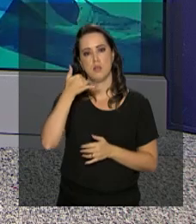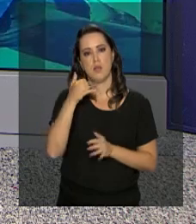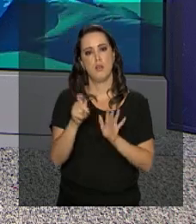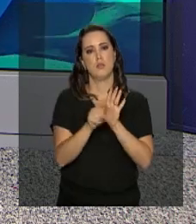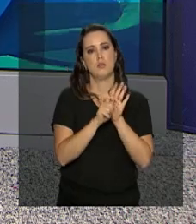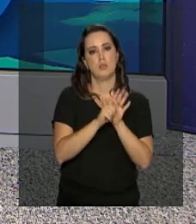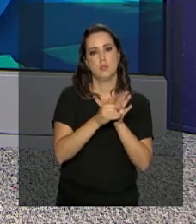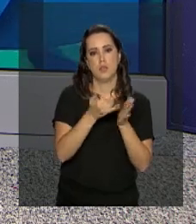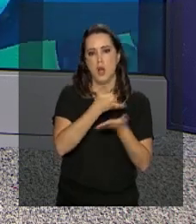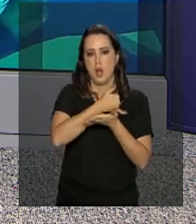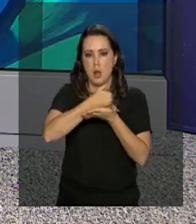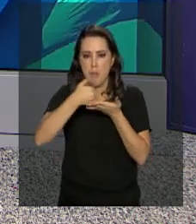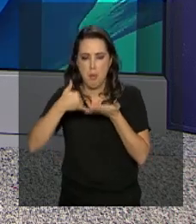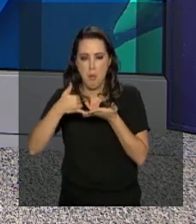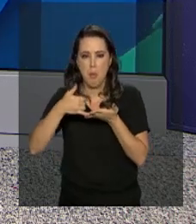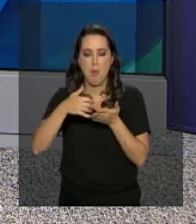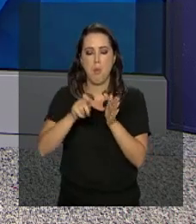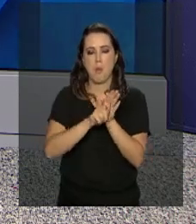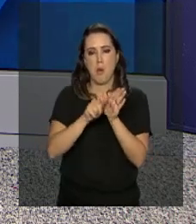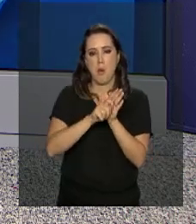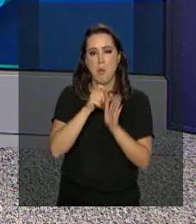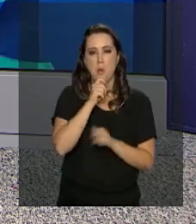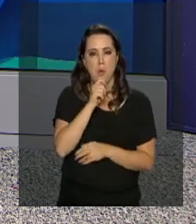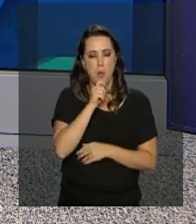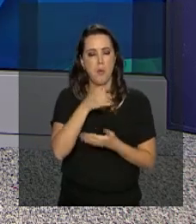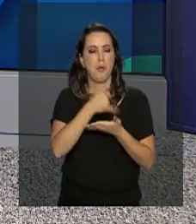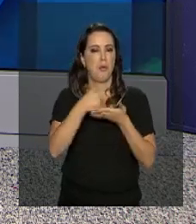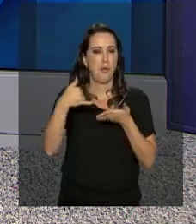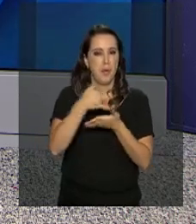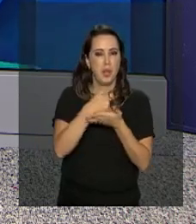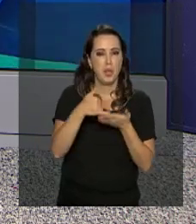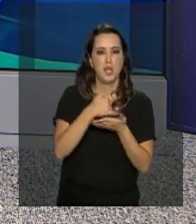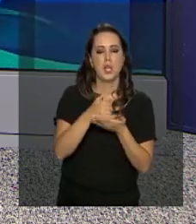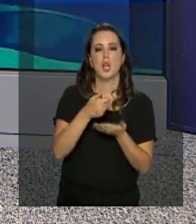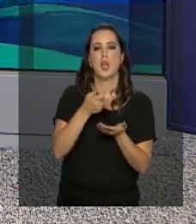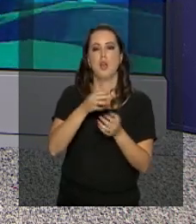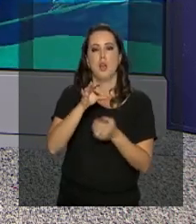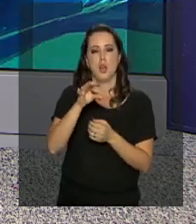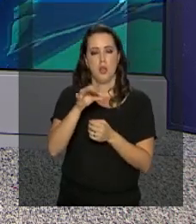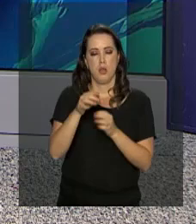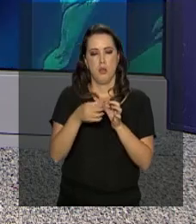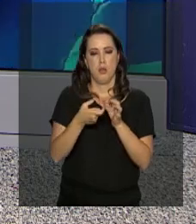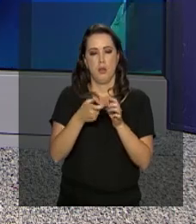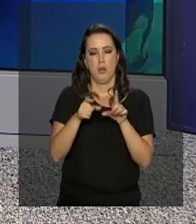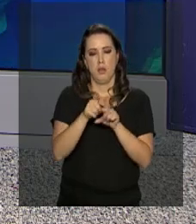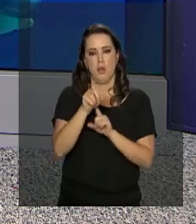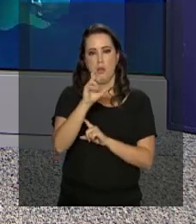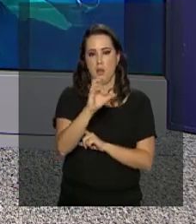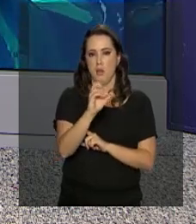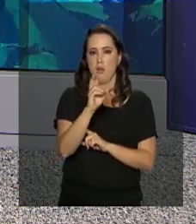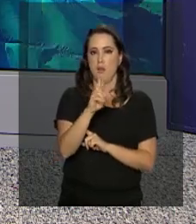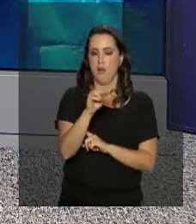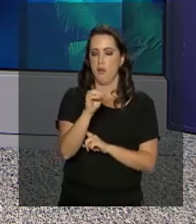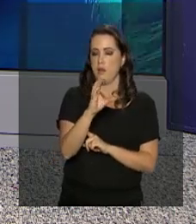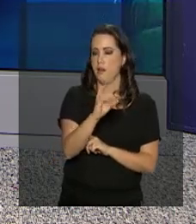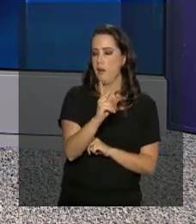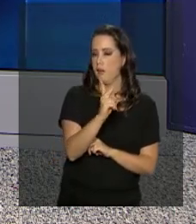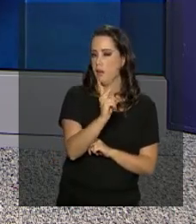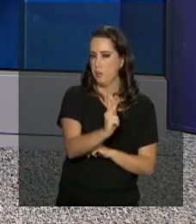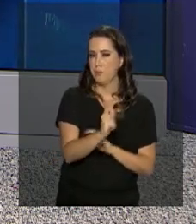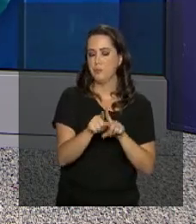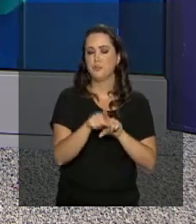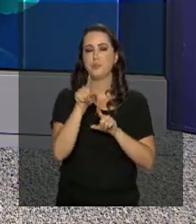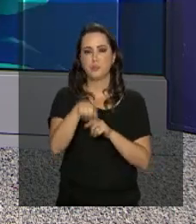cocaína e crack. O ministro da Segurança Pública, Raul Jungmann, afirmou que a operação contra o tráfico de drogas perto das escolas